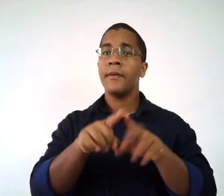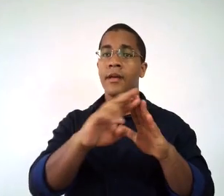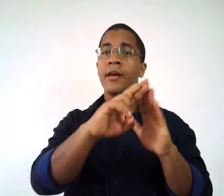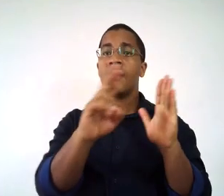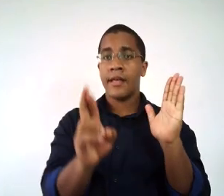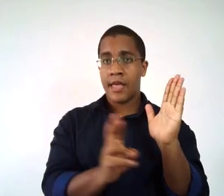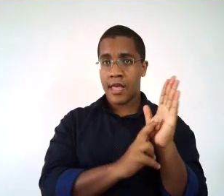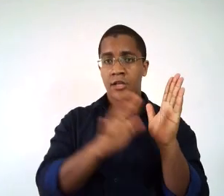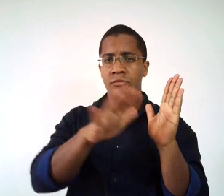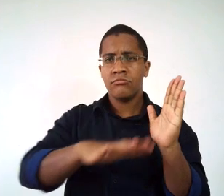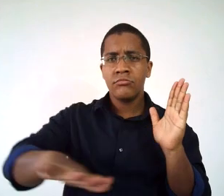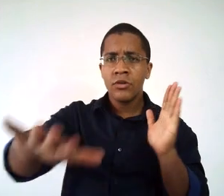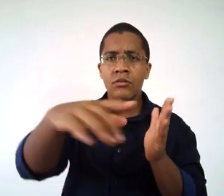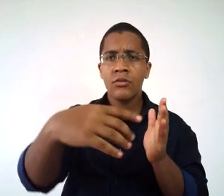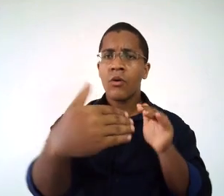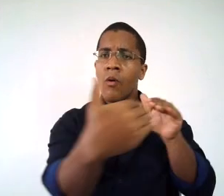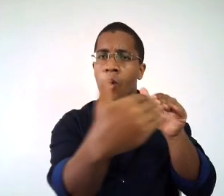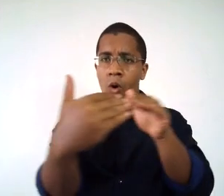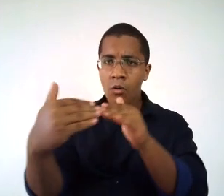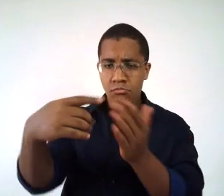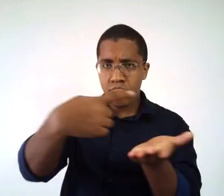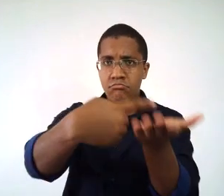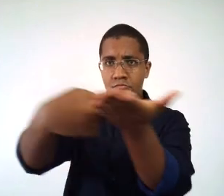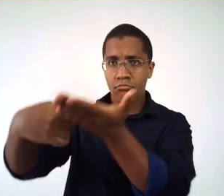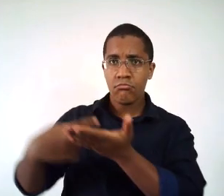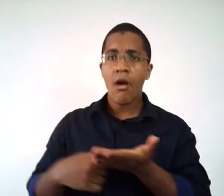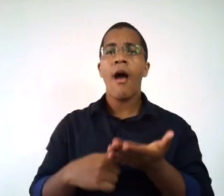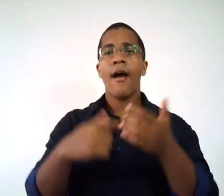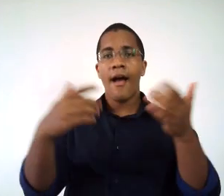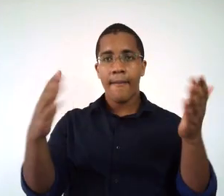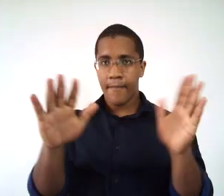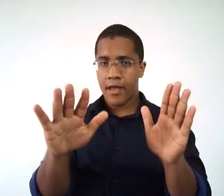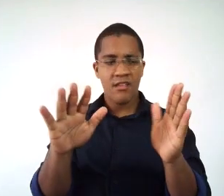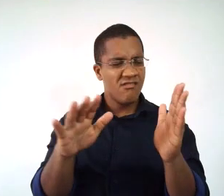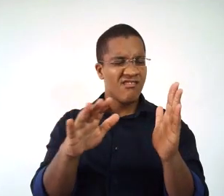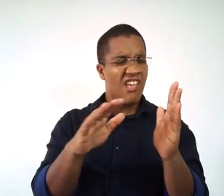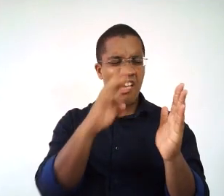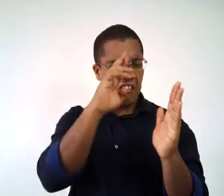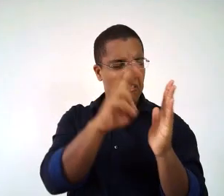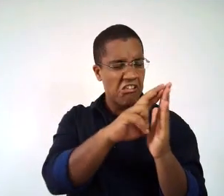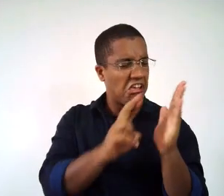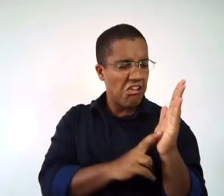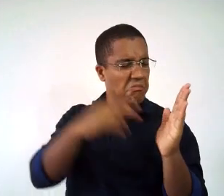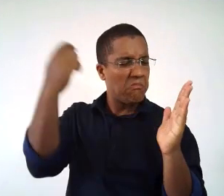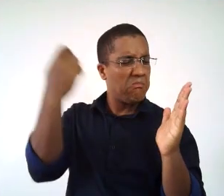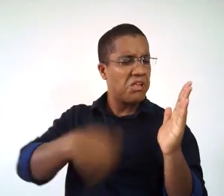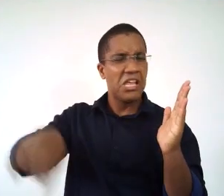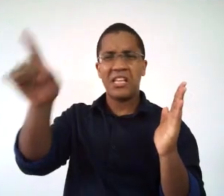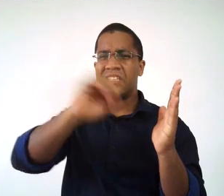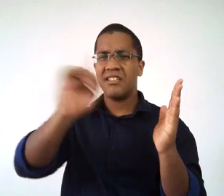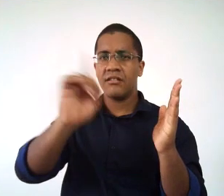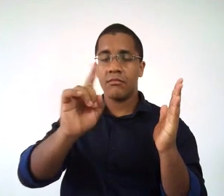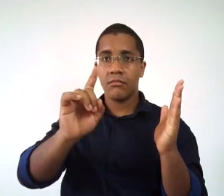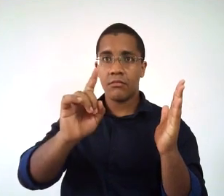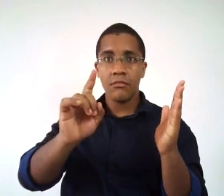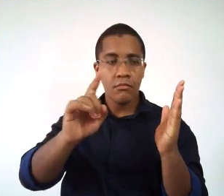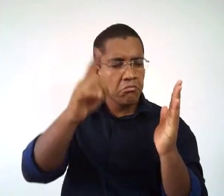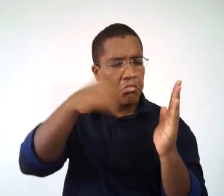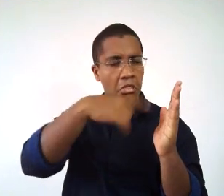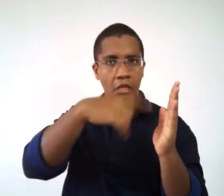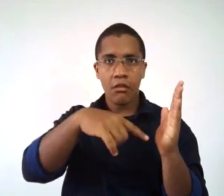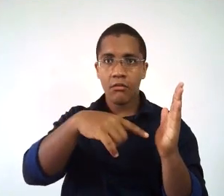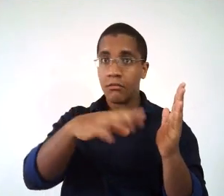livremente consentidas, mas absolutamente obrigatórias. O que a gente quer dizer com isso? Que o jogo,